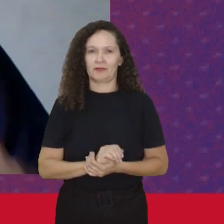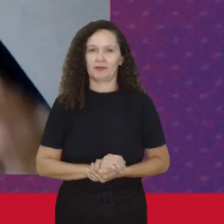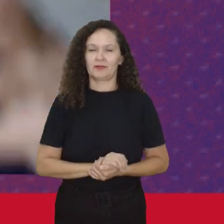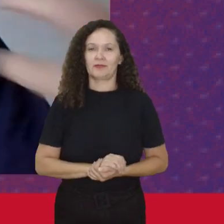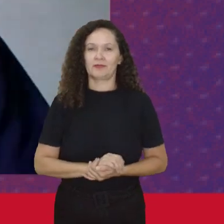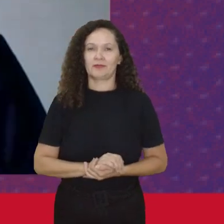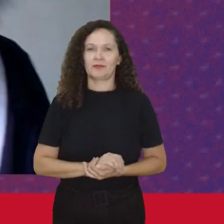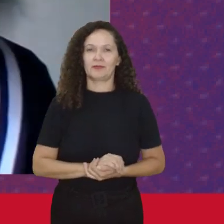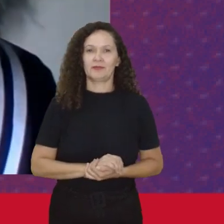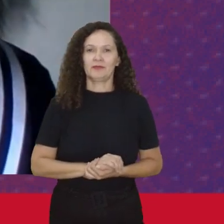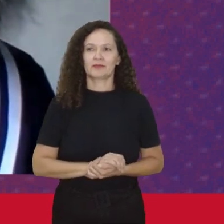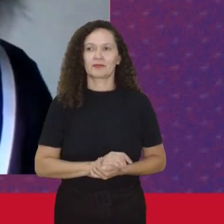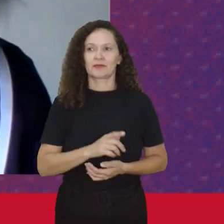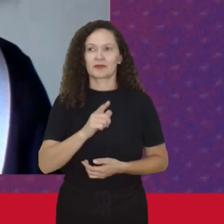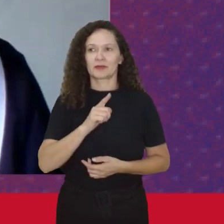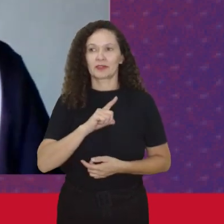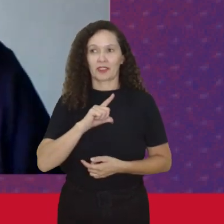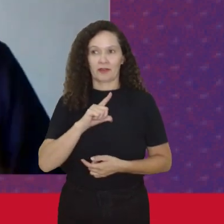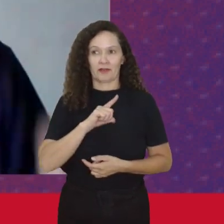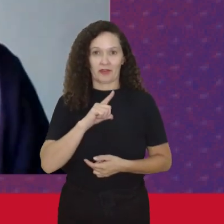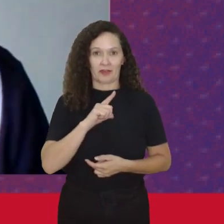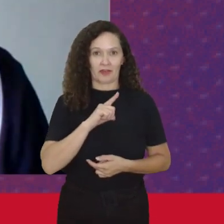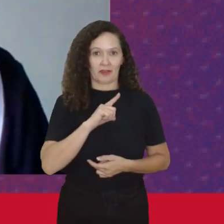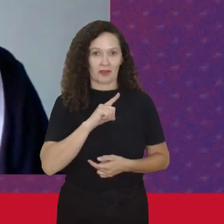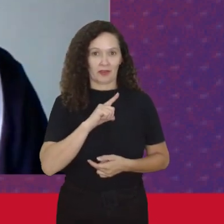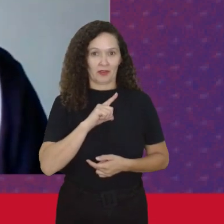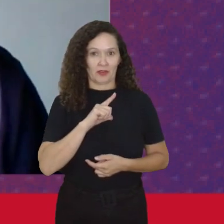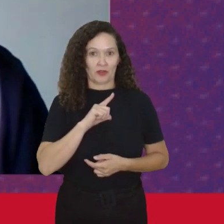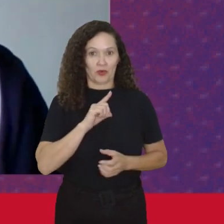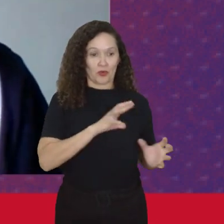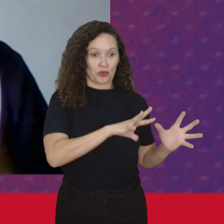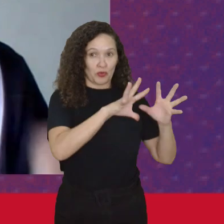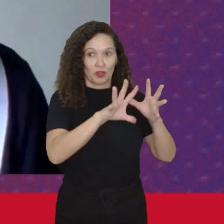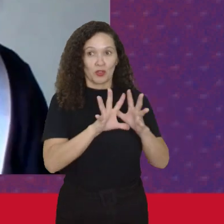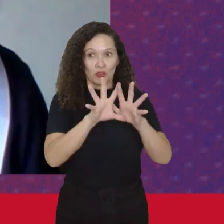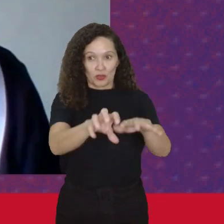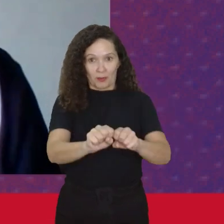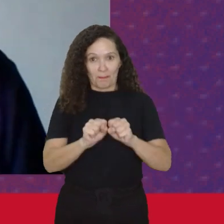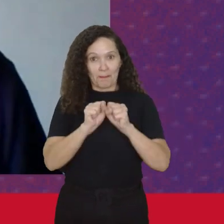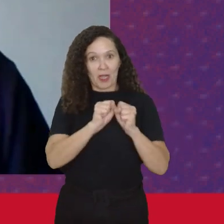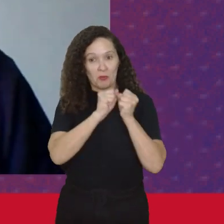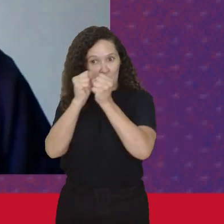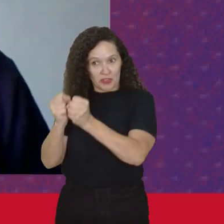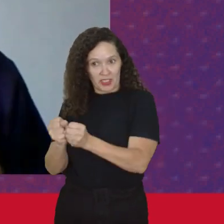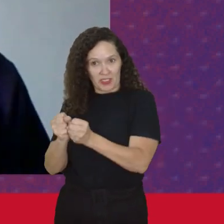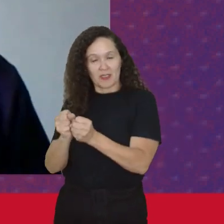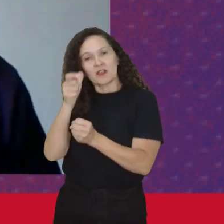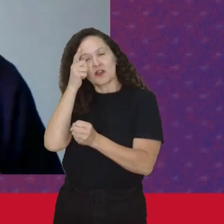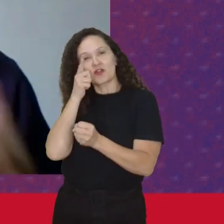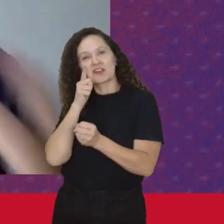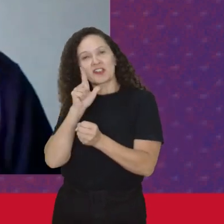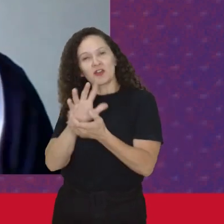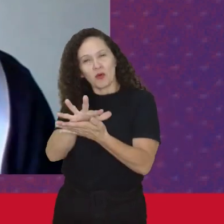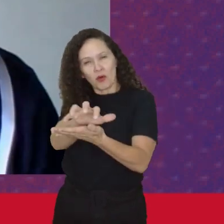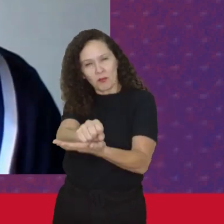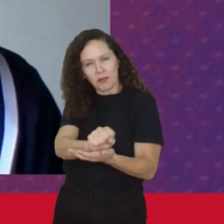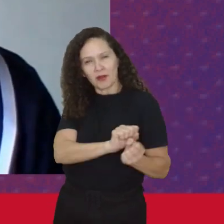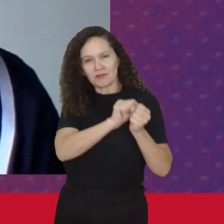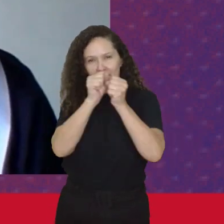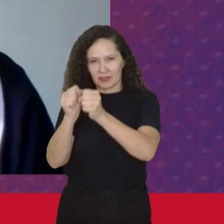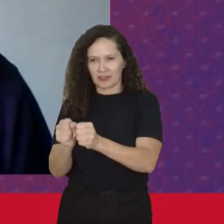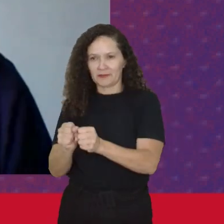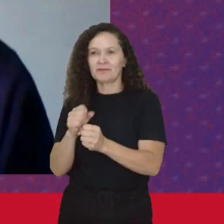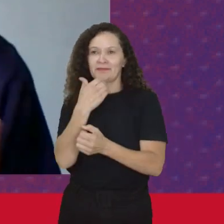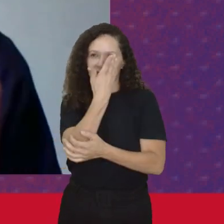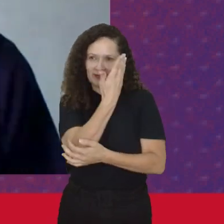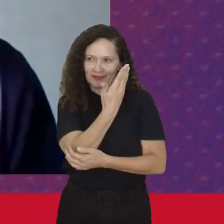falando Que teve um processo De tomada do poder O papel da Alexandra Kolontai Eu achei a Kolontai Colocando